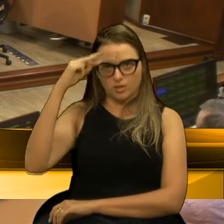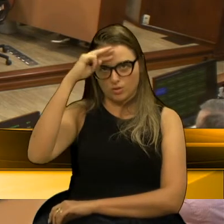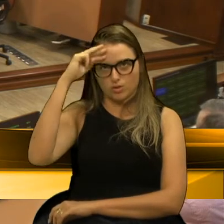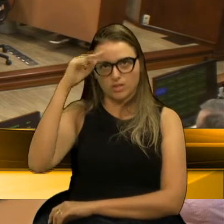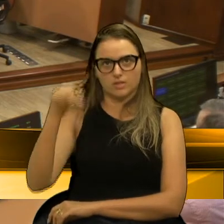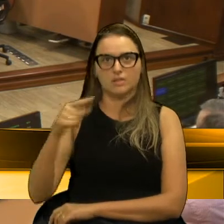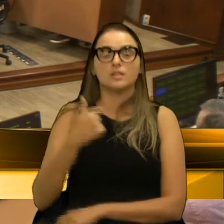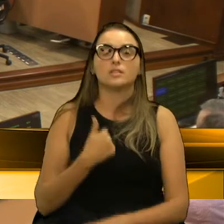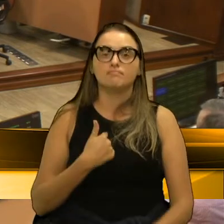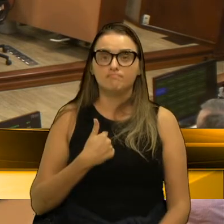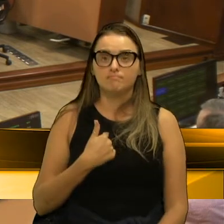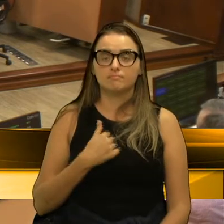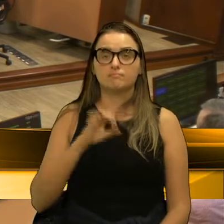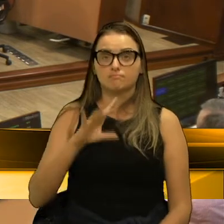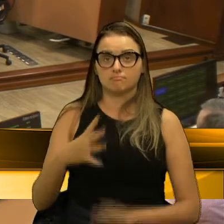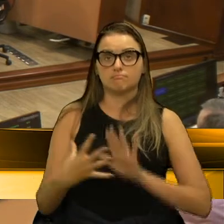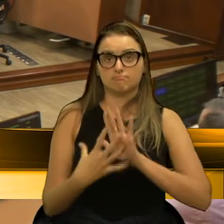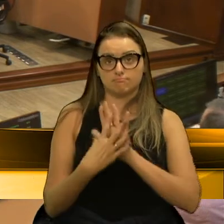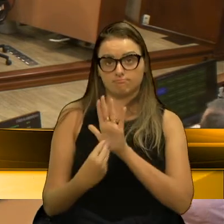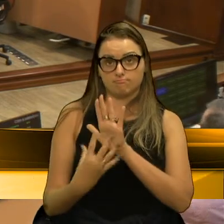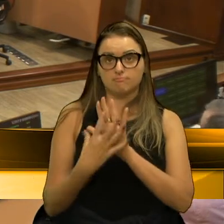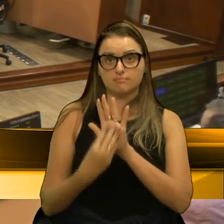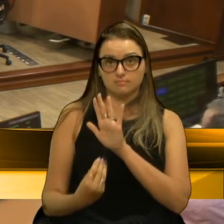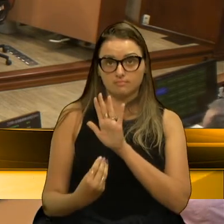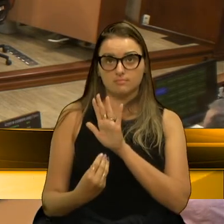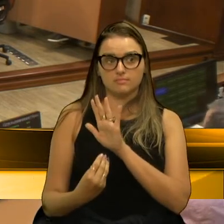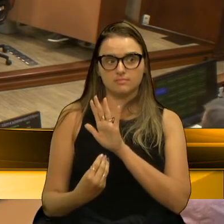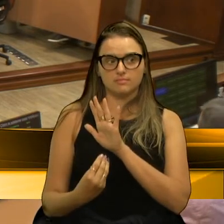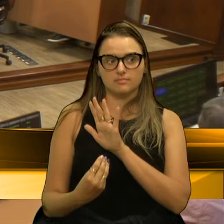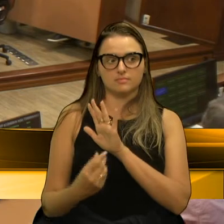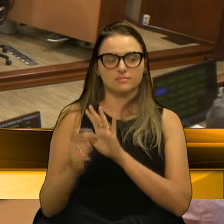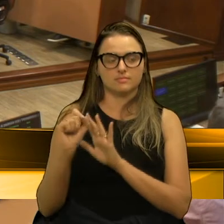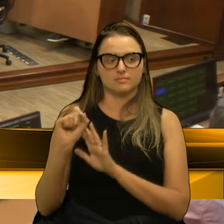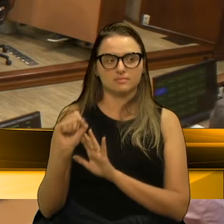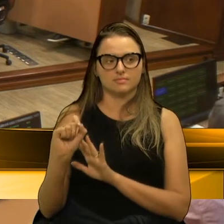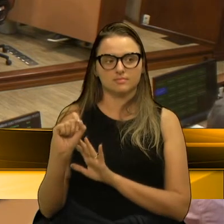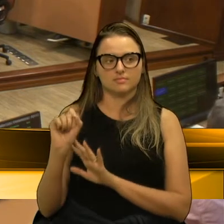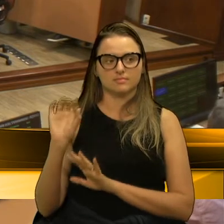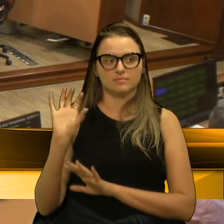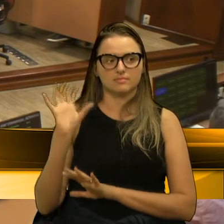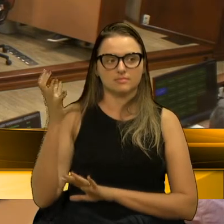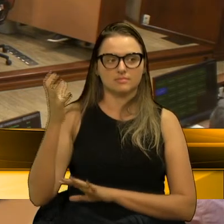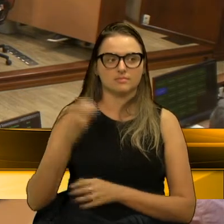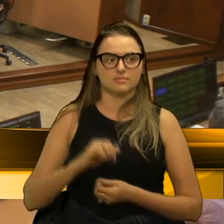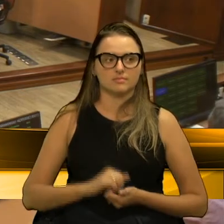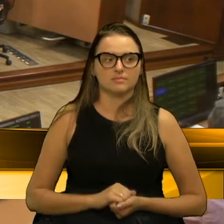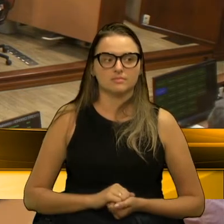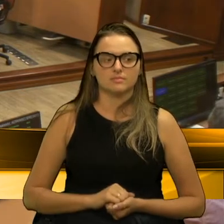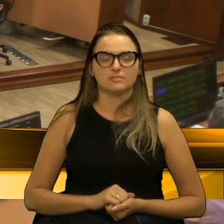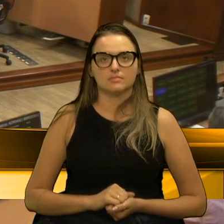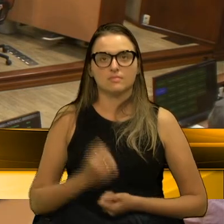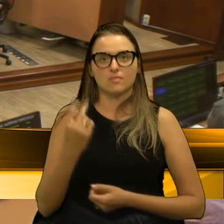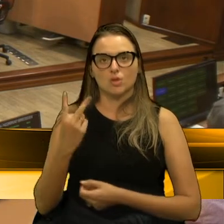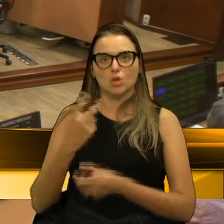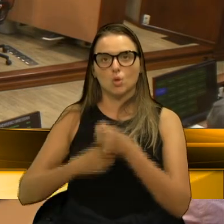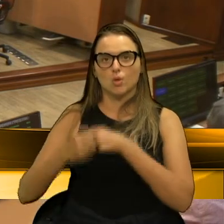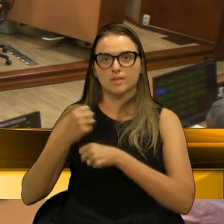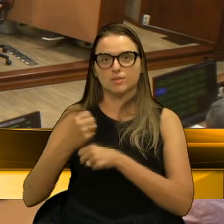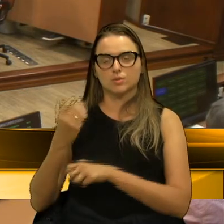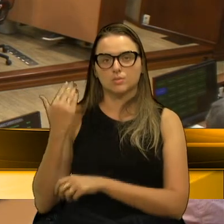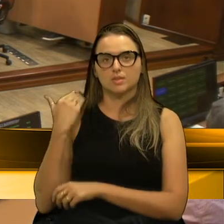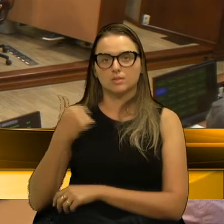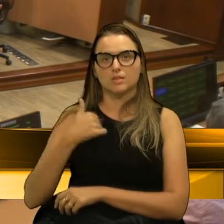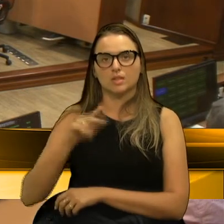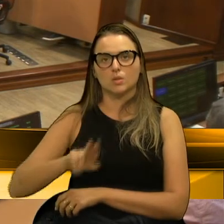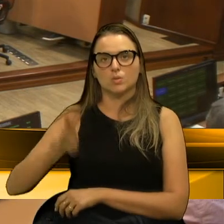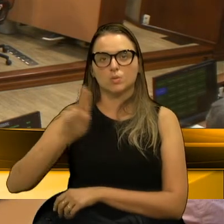Eu sou exemplo dessa situação extremamente que a gente está debatendo. Faz uns dois anos atrás eu peguei o ônibus,